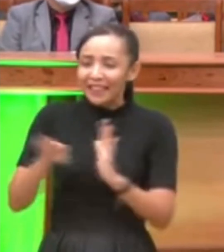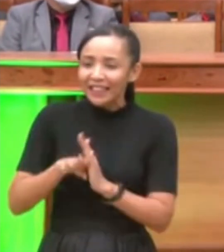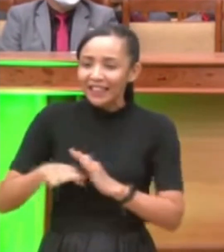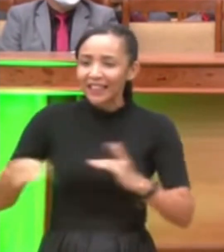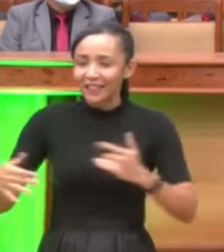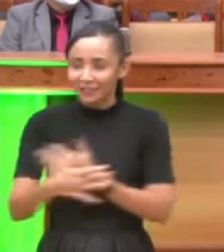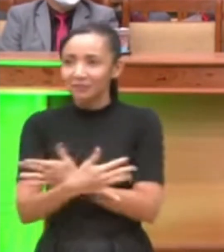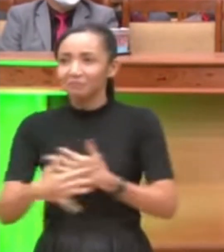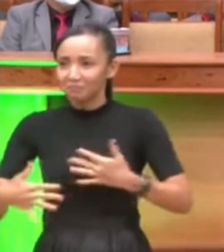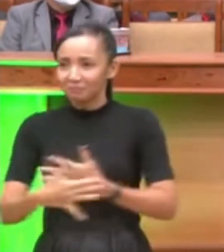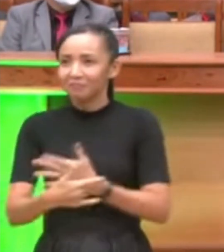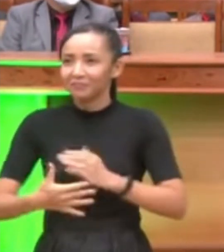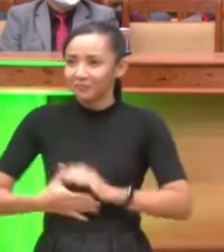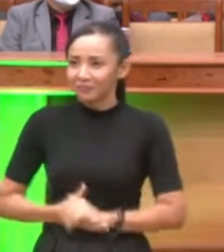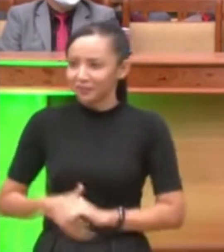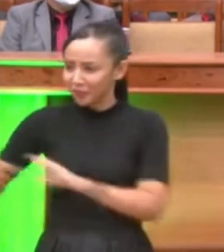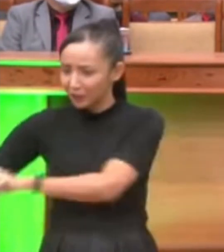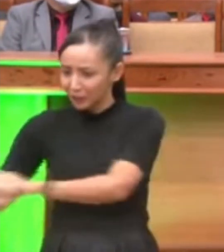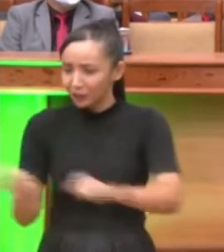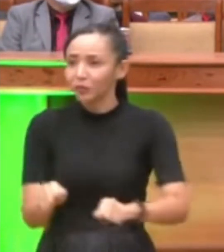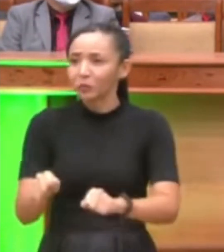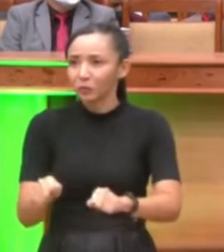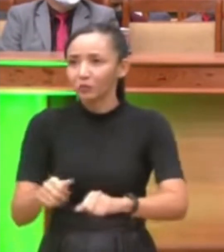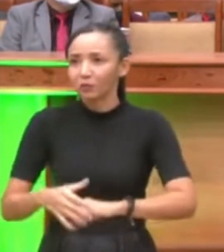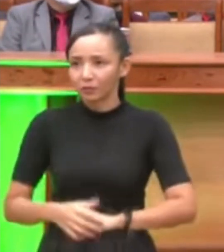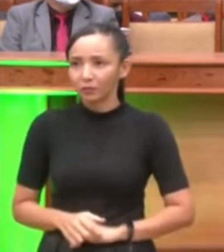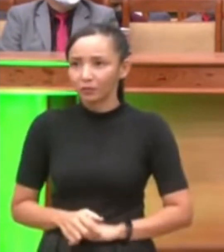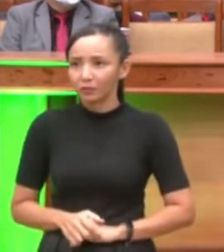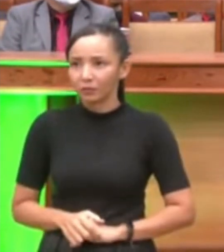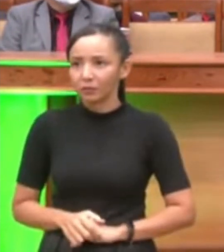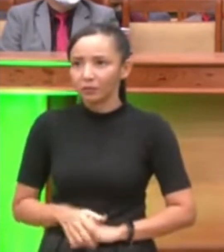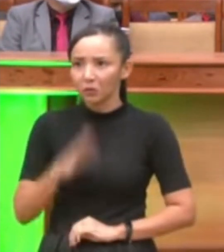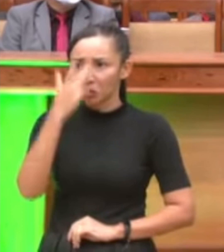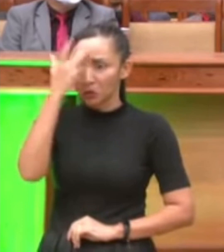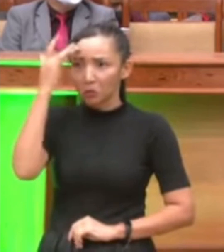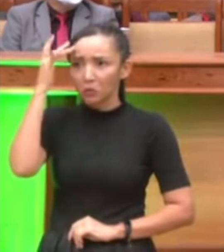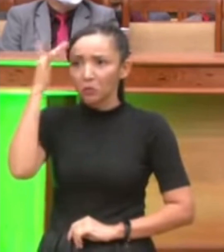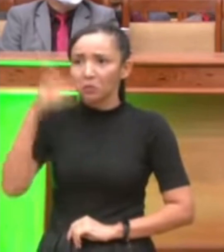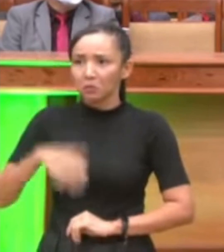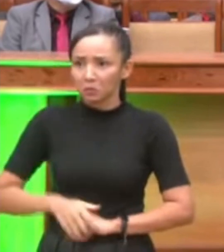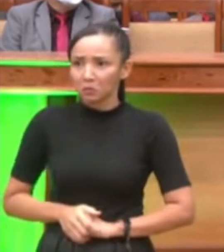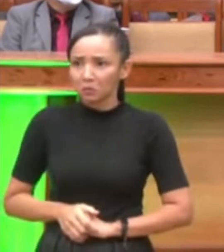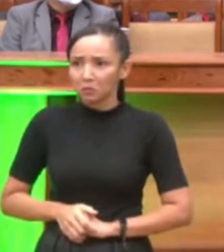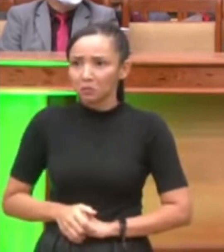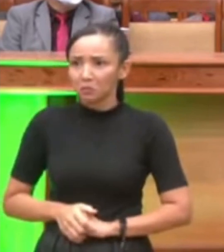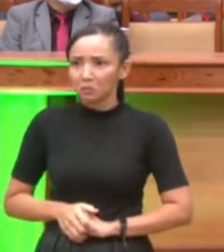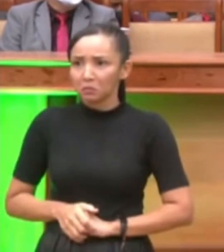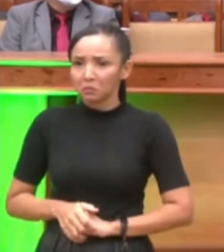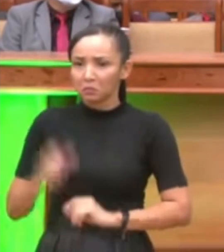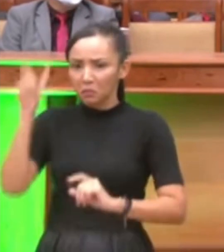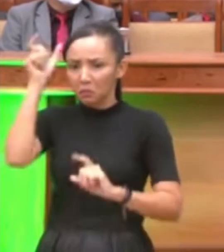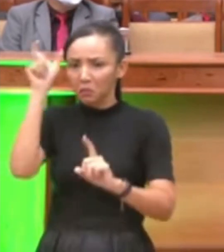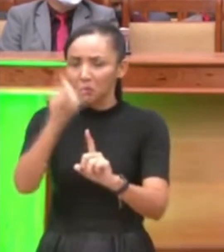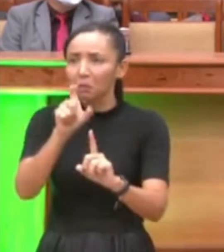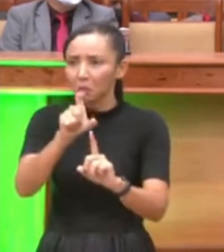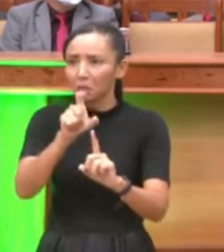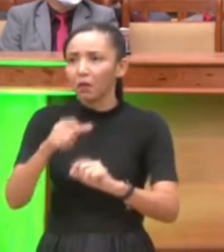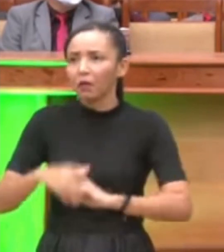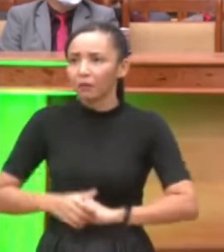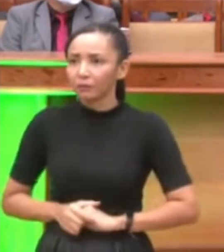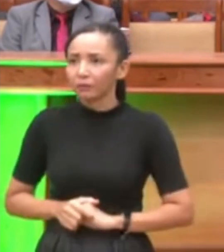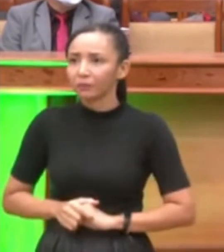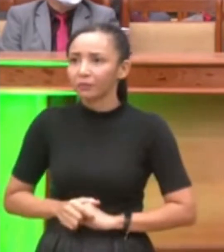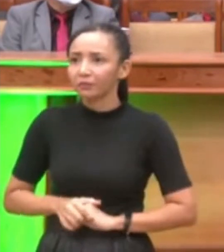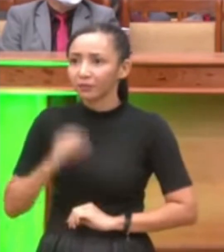me lembro como hoje aí pronto, aí tava o grito, eu fui expulsar aí quando eu enxerguei, ele disse, esse nego, bem aí eu disse, ah demônio, velho